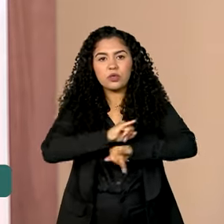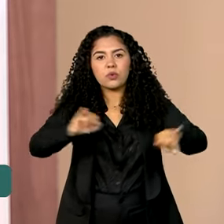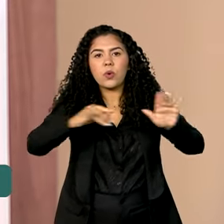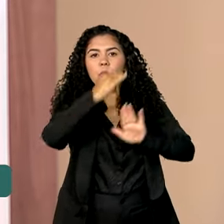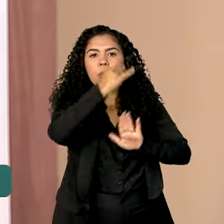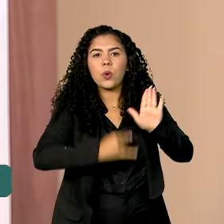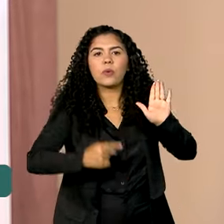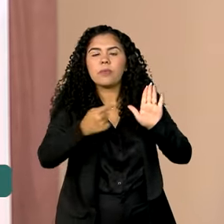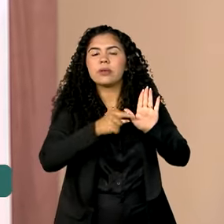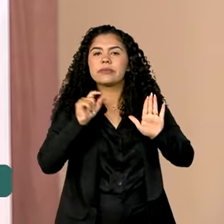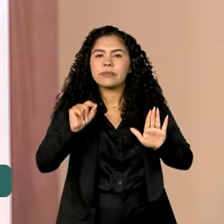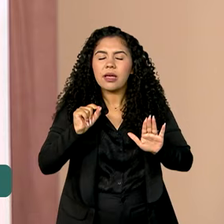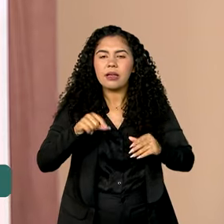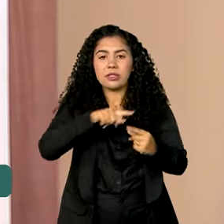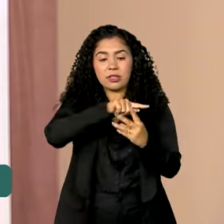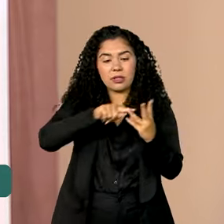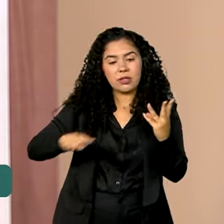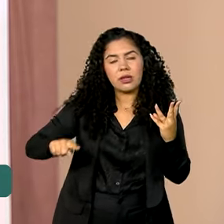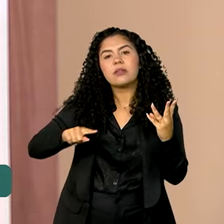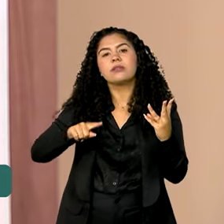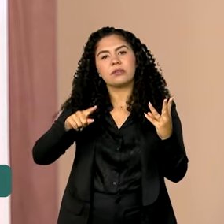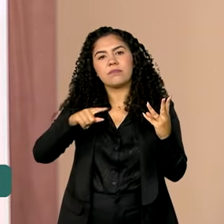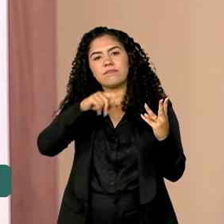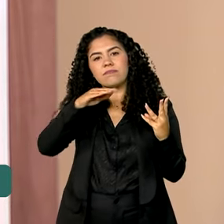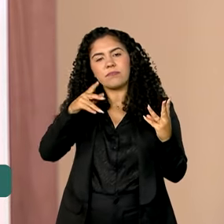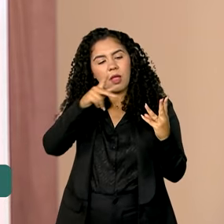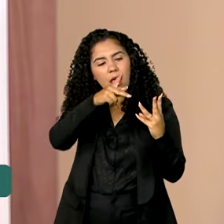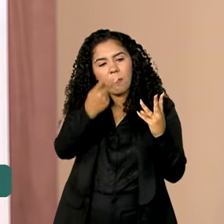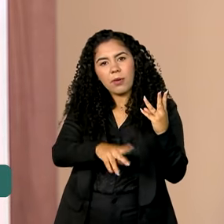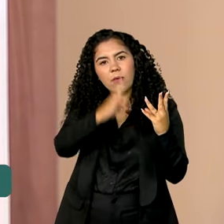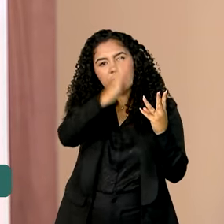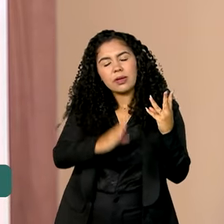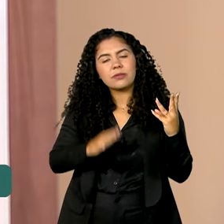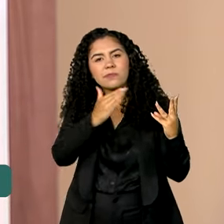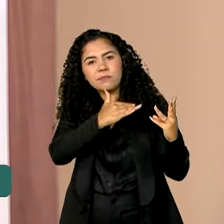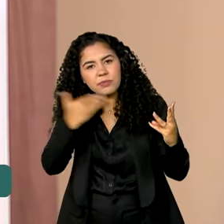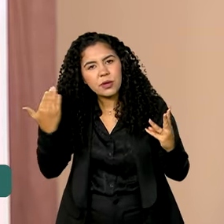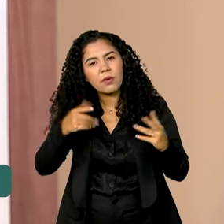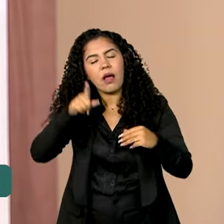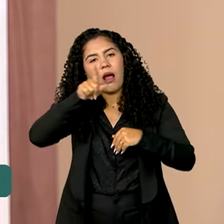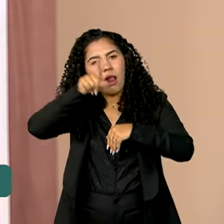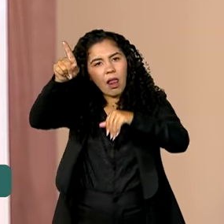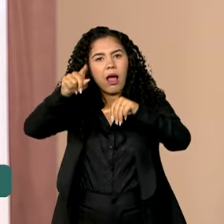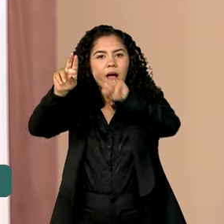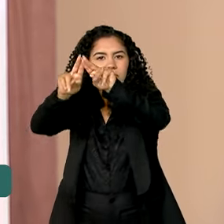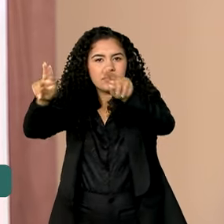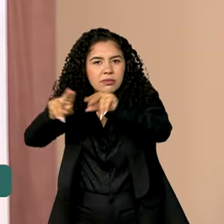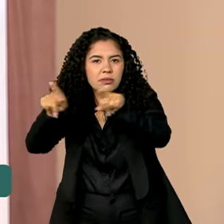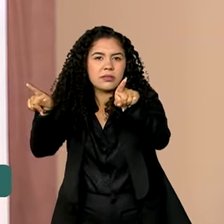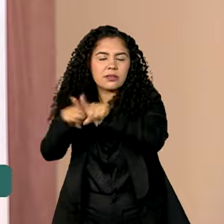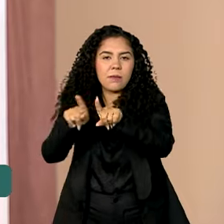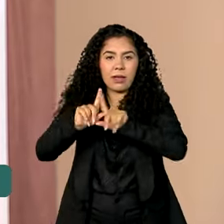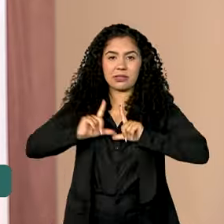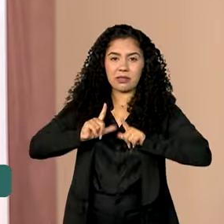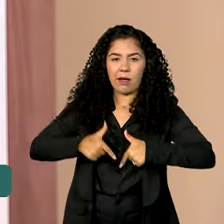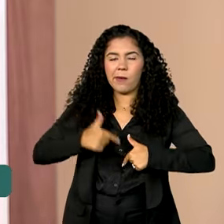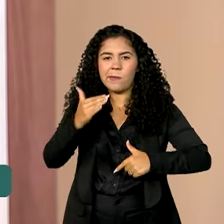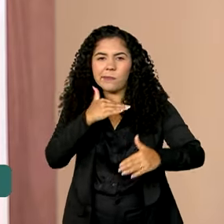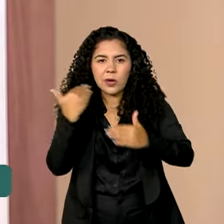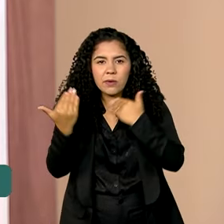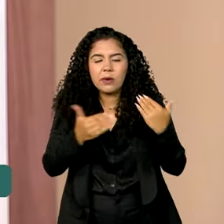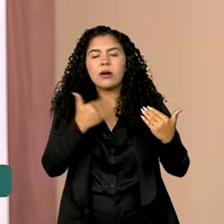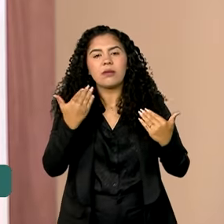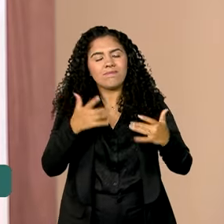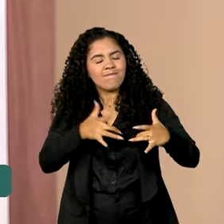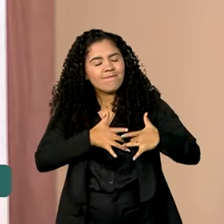de três brasileiros, todos menores e vítimas de ataques israelenses. O governo brasileiro prestou condolências